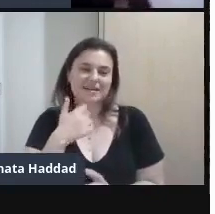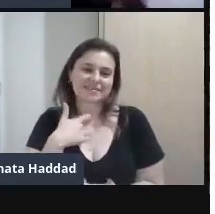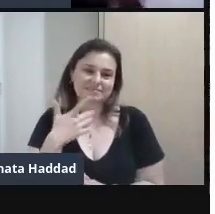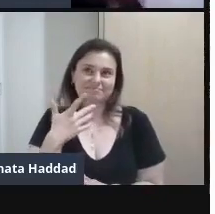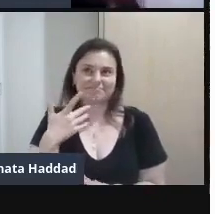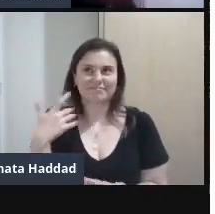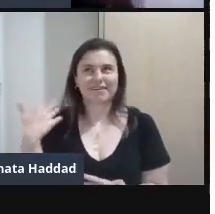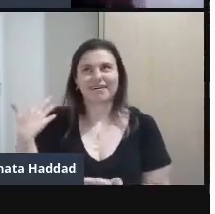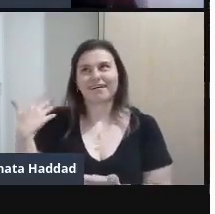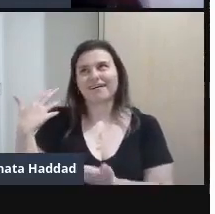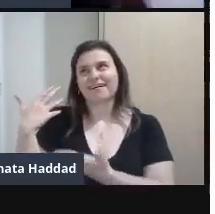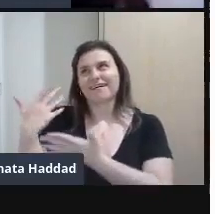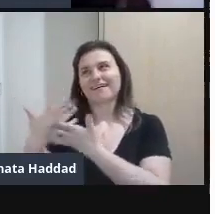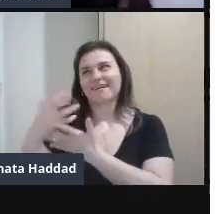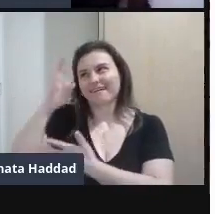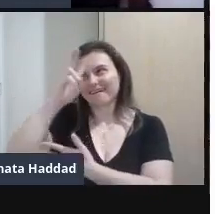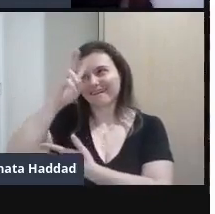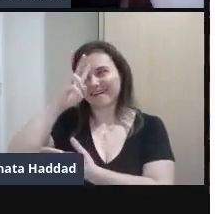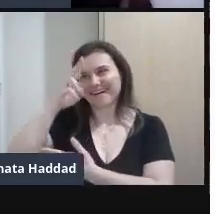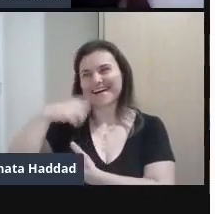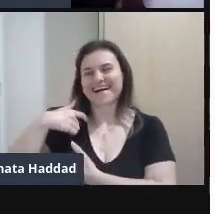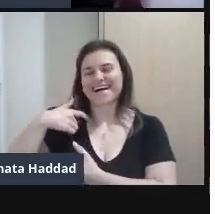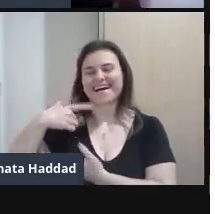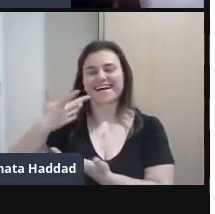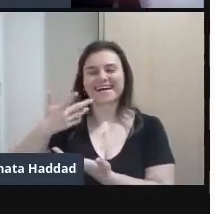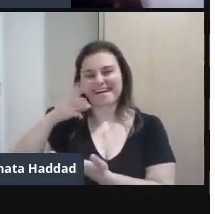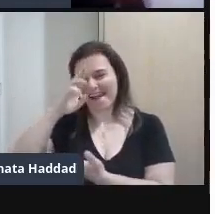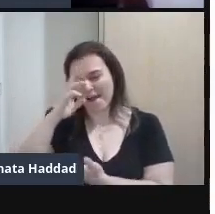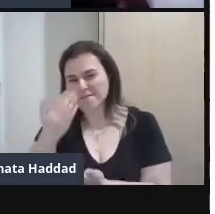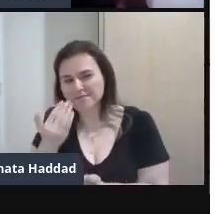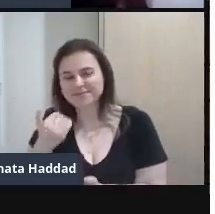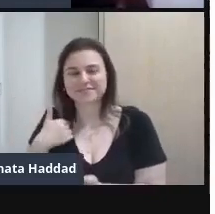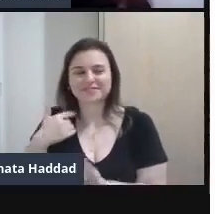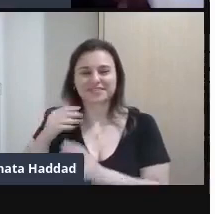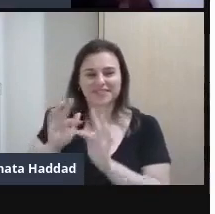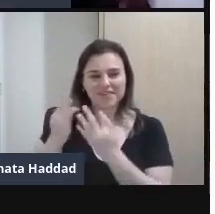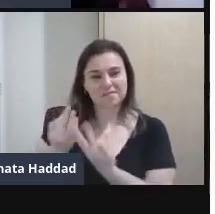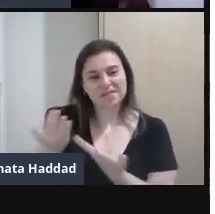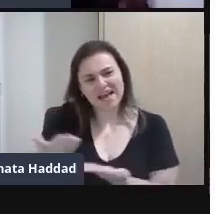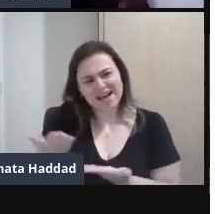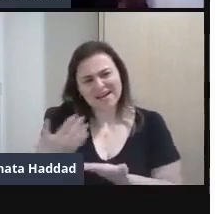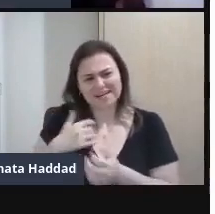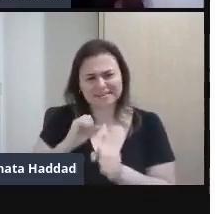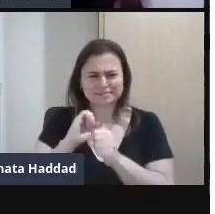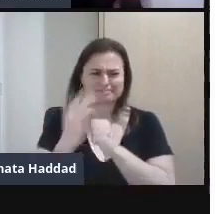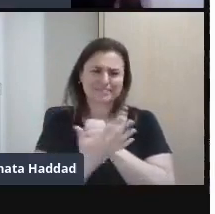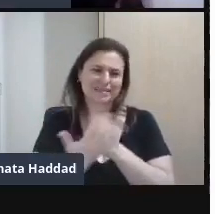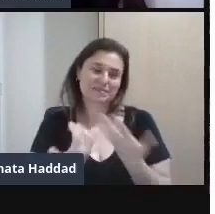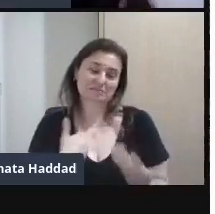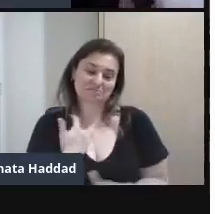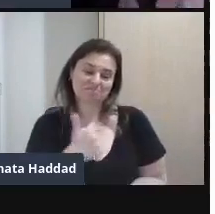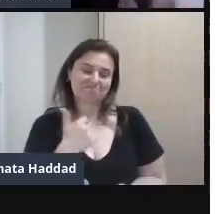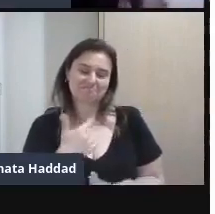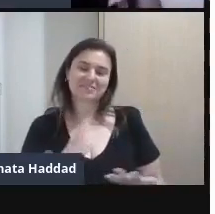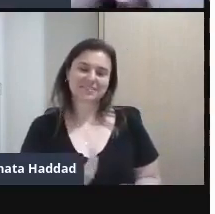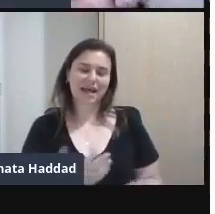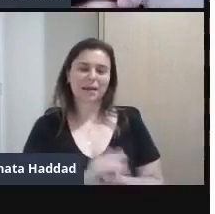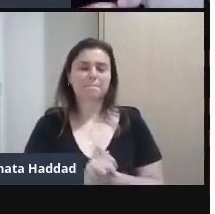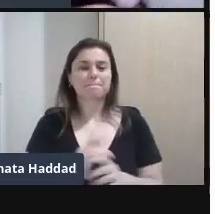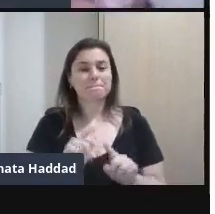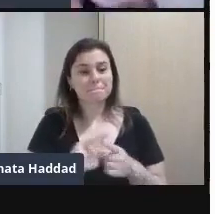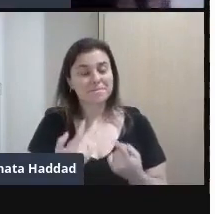Daqueles almoços De família Lembra? Todo mundo sentado Agora com pandemia Não Mas a gente perdeu Essa